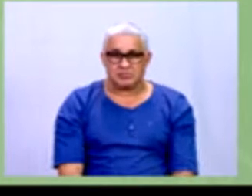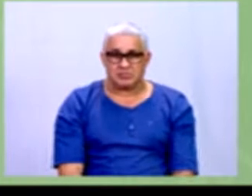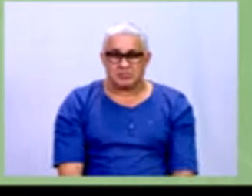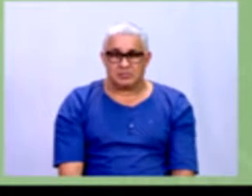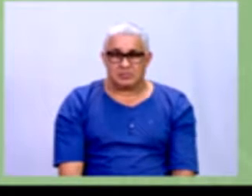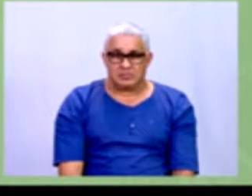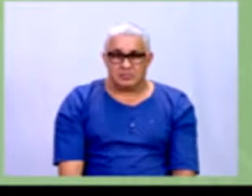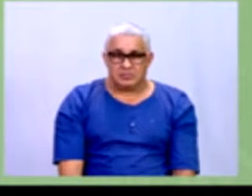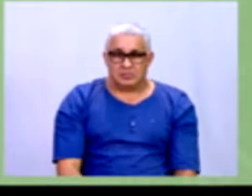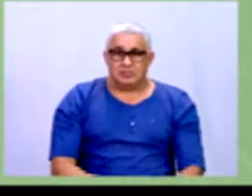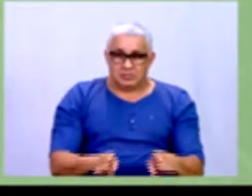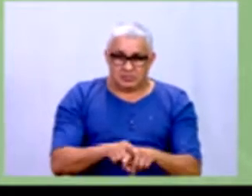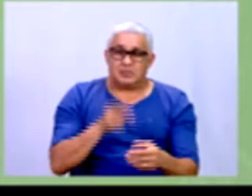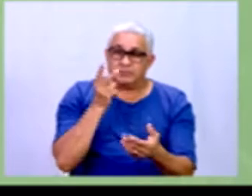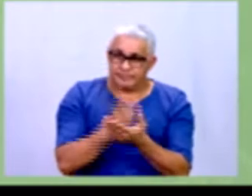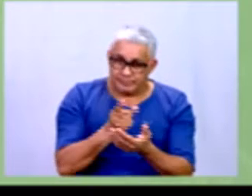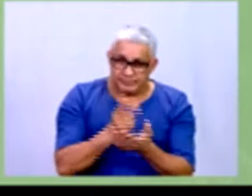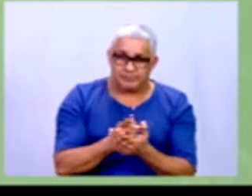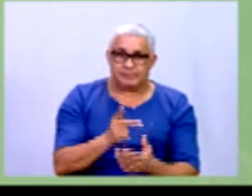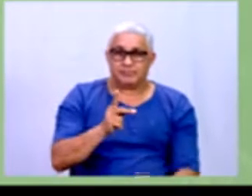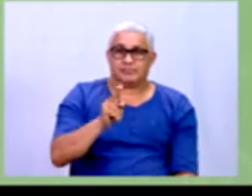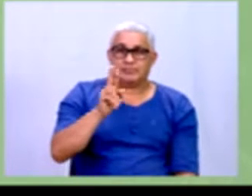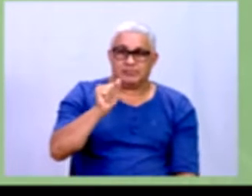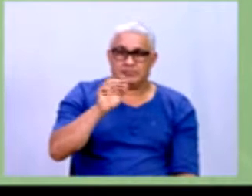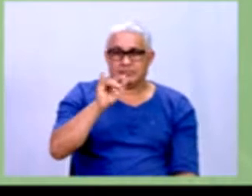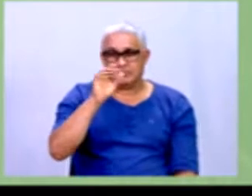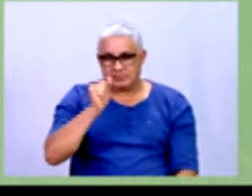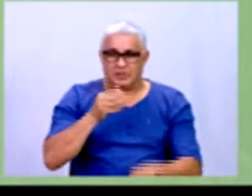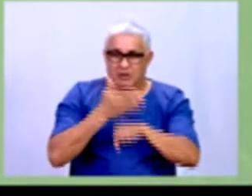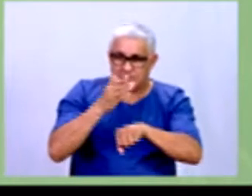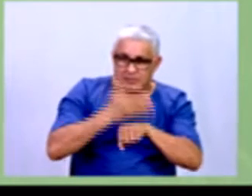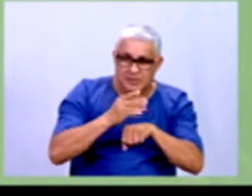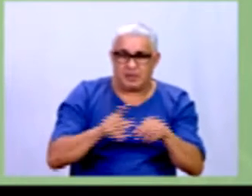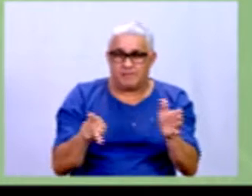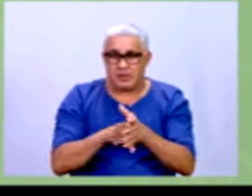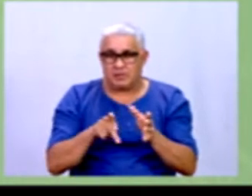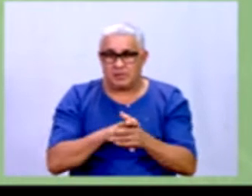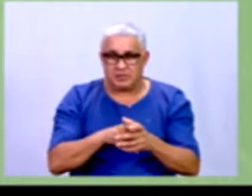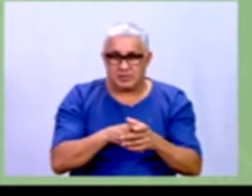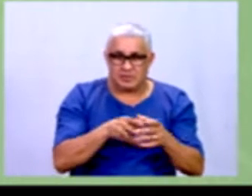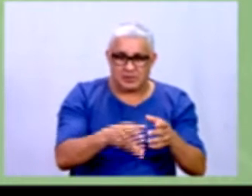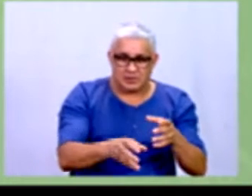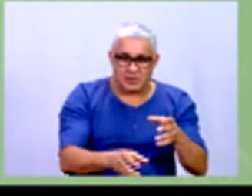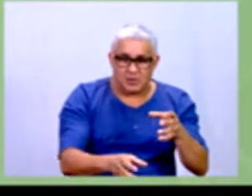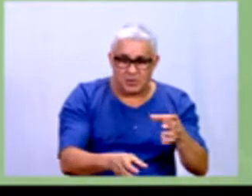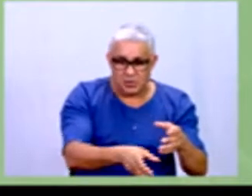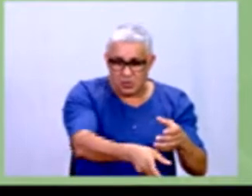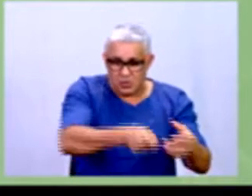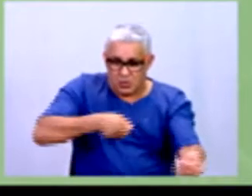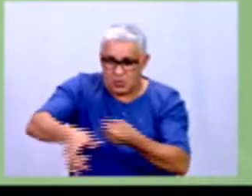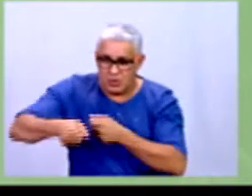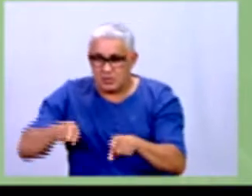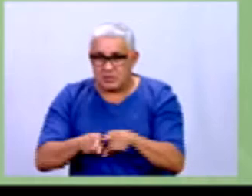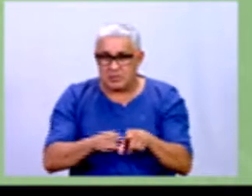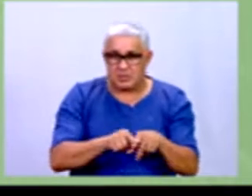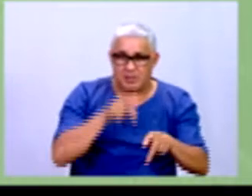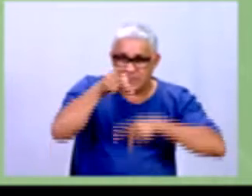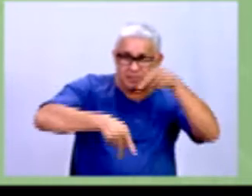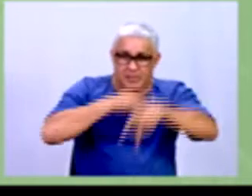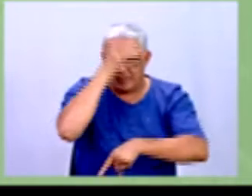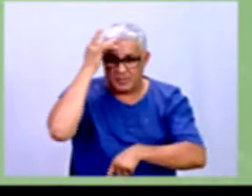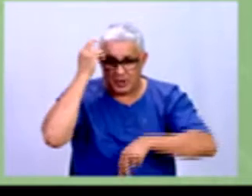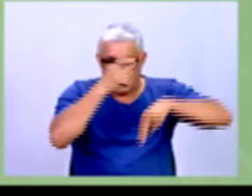Contudo, mesmo que a prática de coletar dados sobre colheitas, composição da população humana ou de